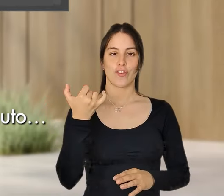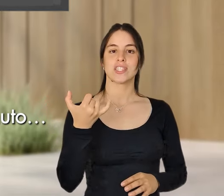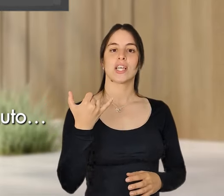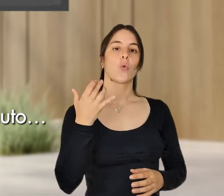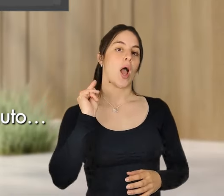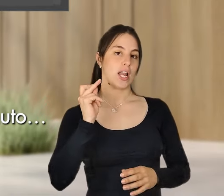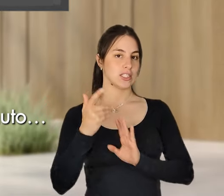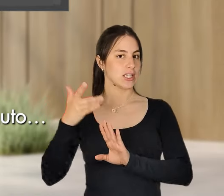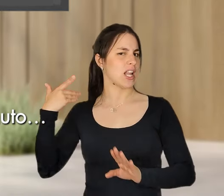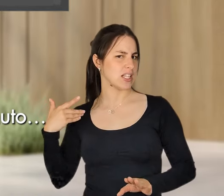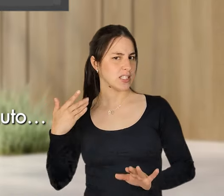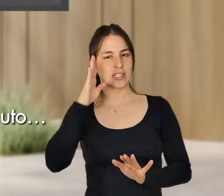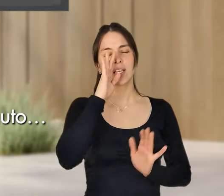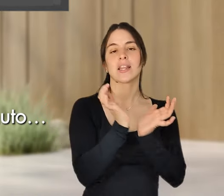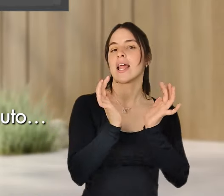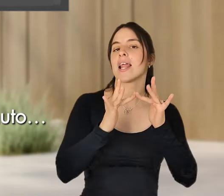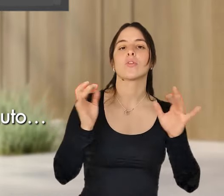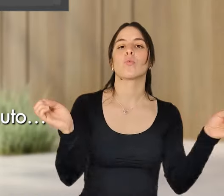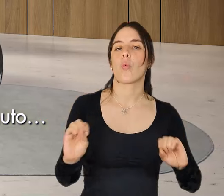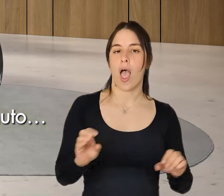havia internet das notícias ao minuto,